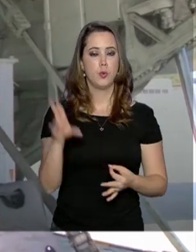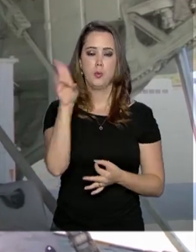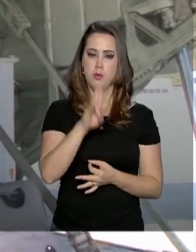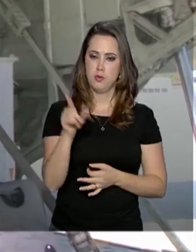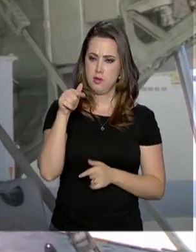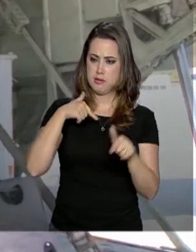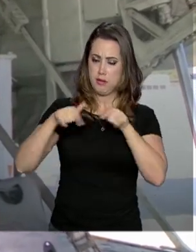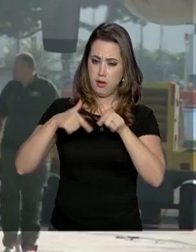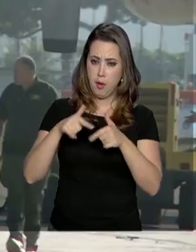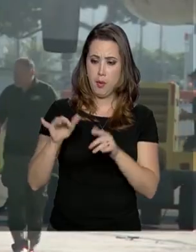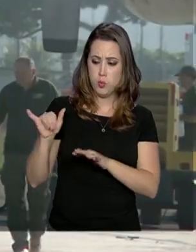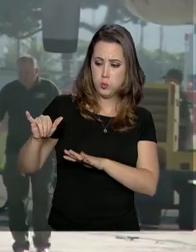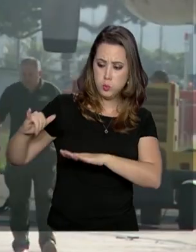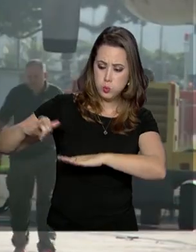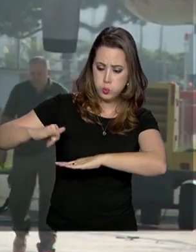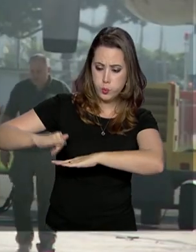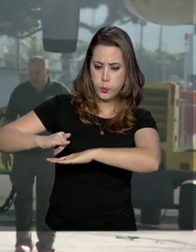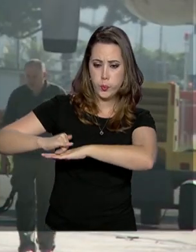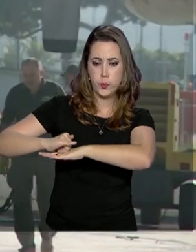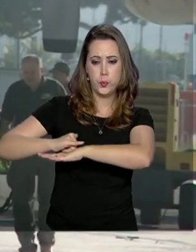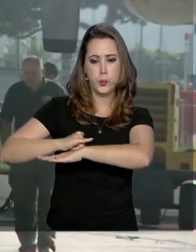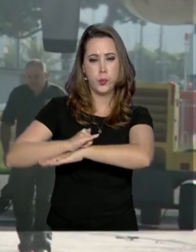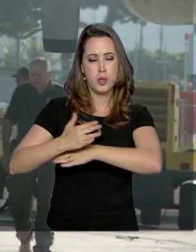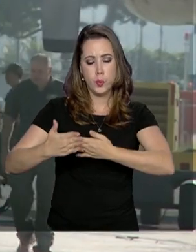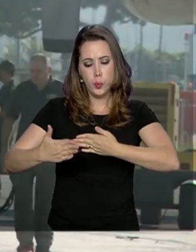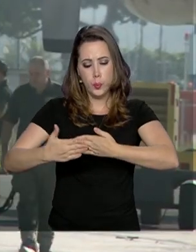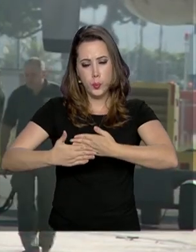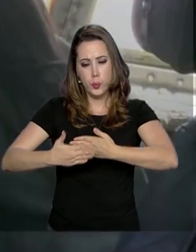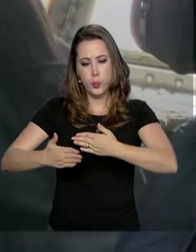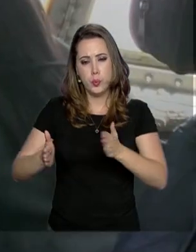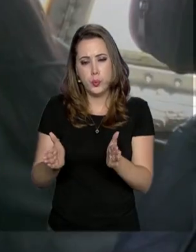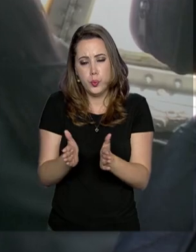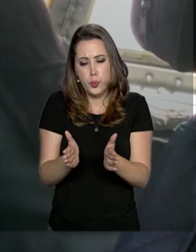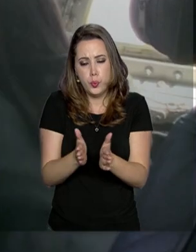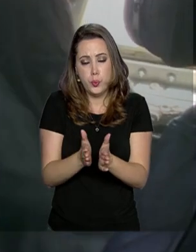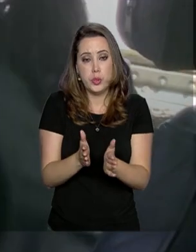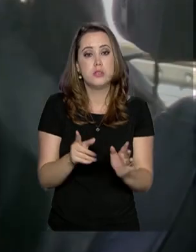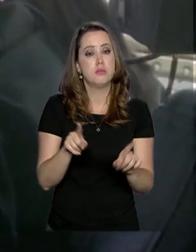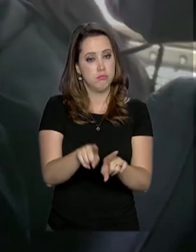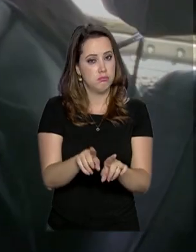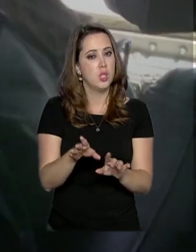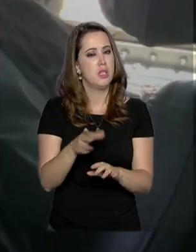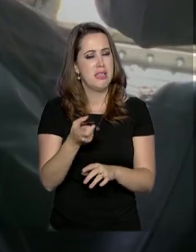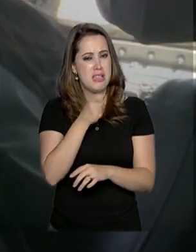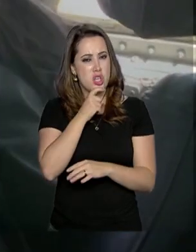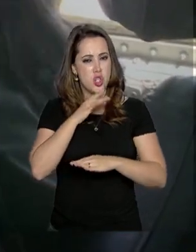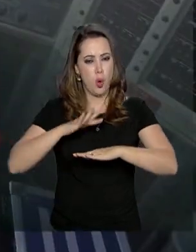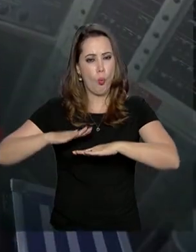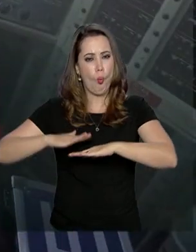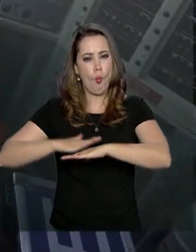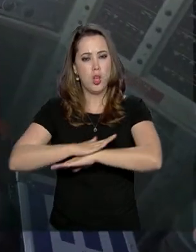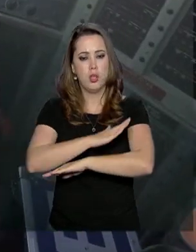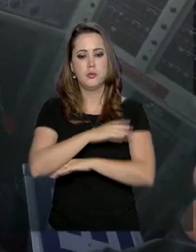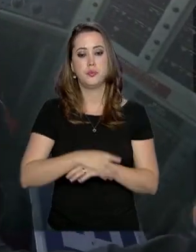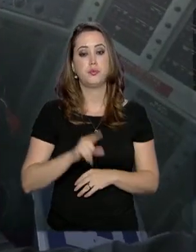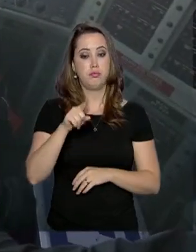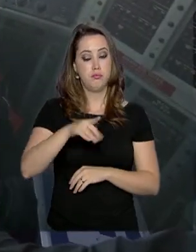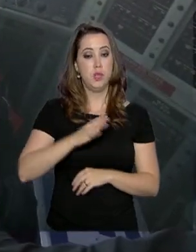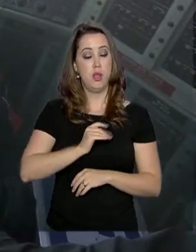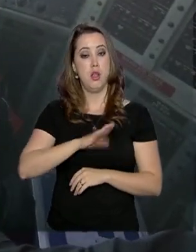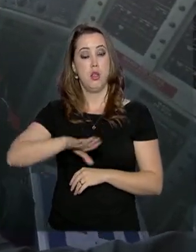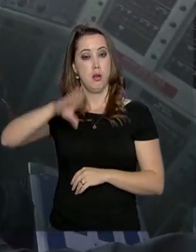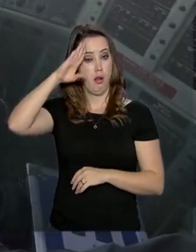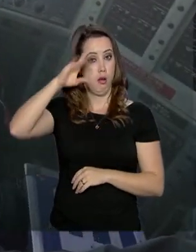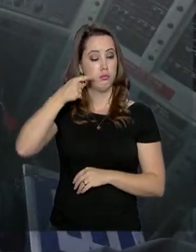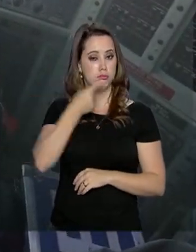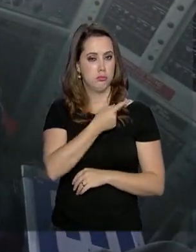na Antártica por conta de todas as características do avião e da região. Na cabine de comando, a Capitã Joyce guia a aeronave.